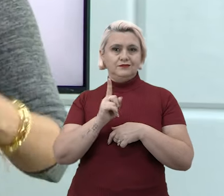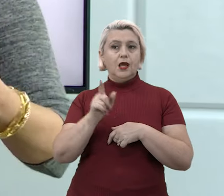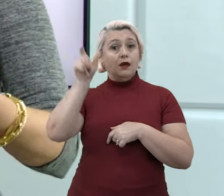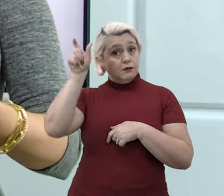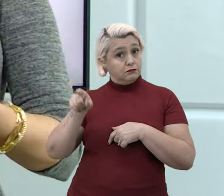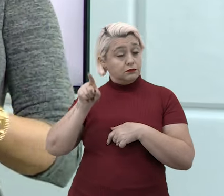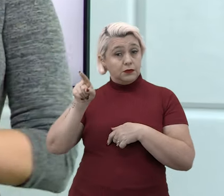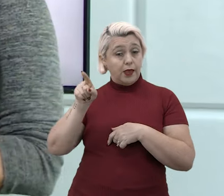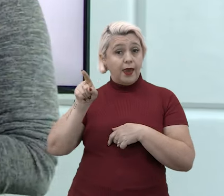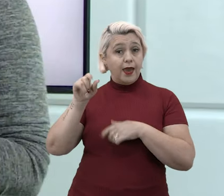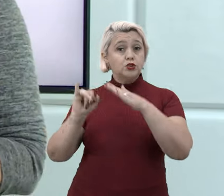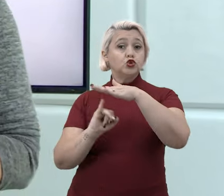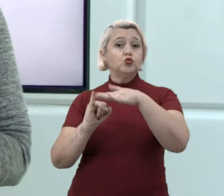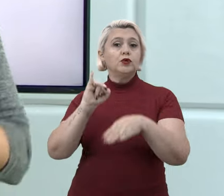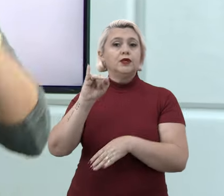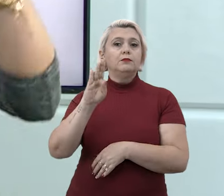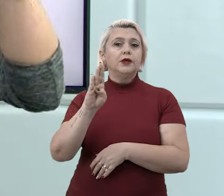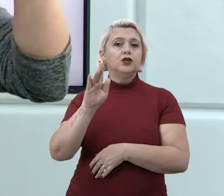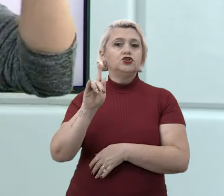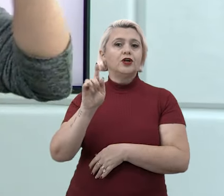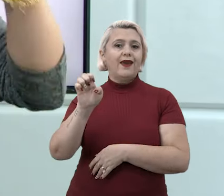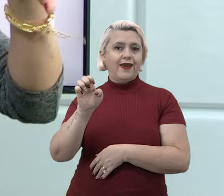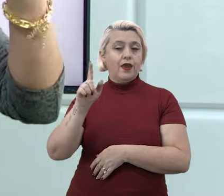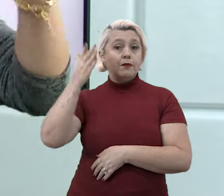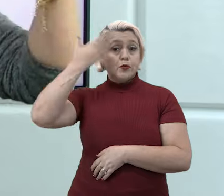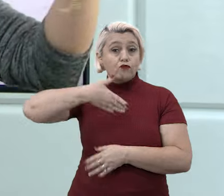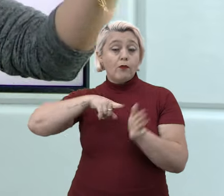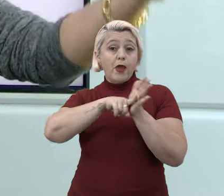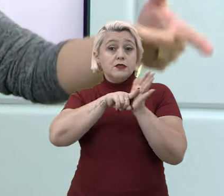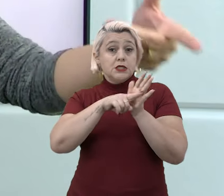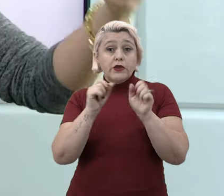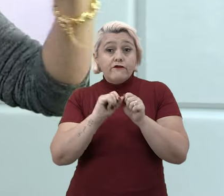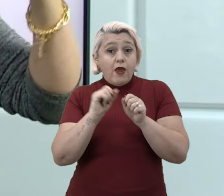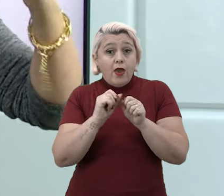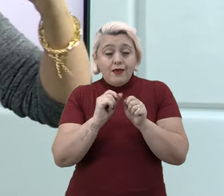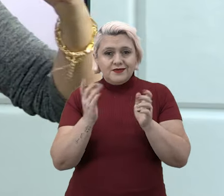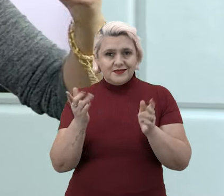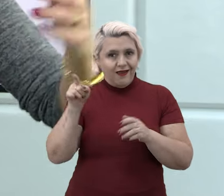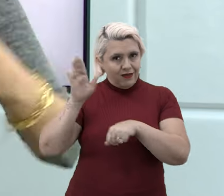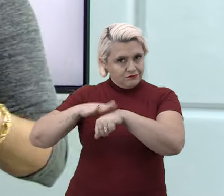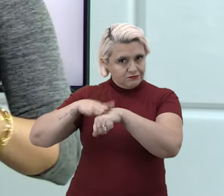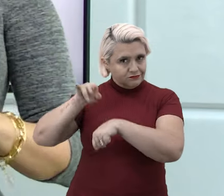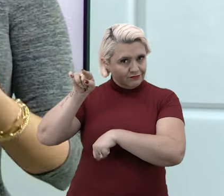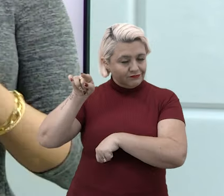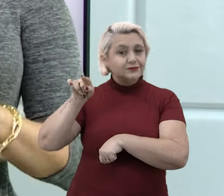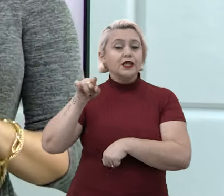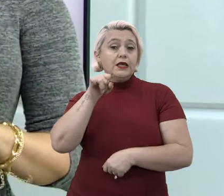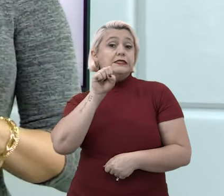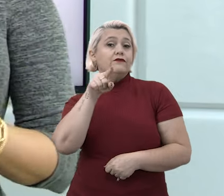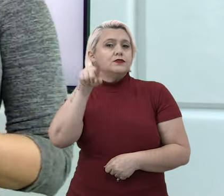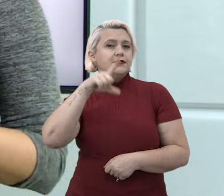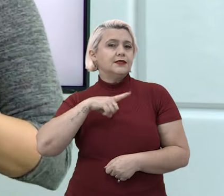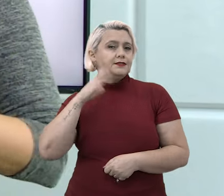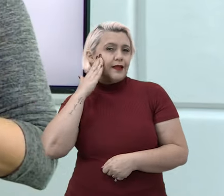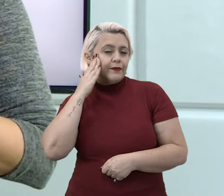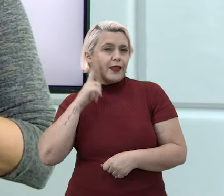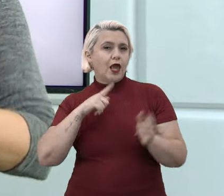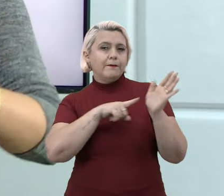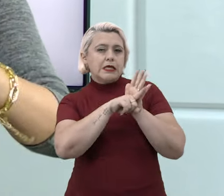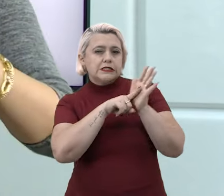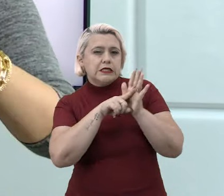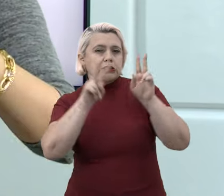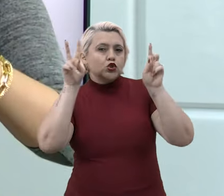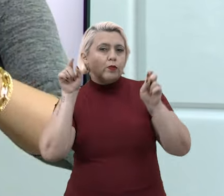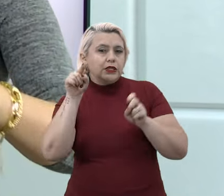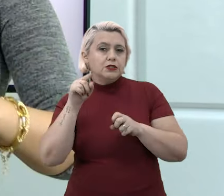minha cabeça. Ó, foi o IBGE que disse, está comprovado isso, porque uma pesquisa foi feita. Então, se você tem um conhecimento de que